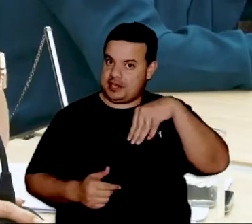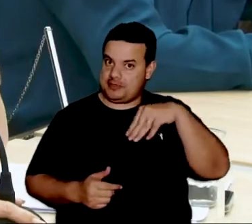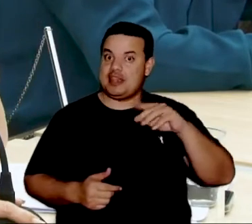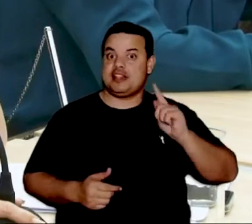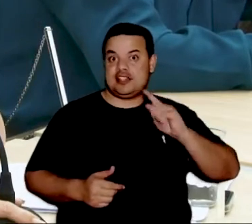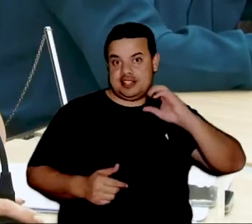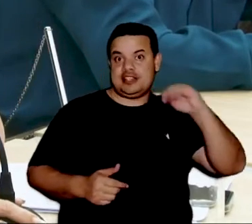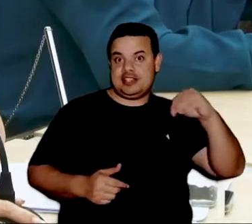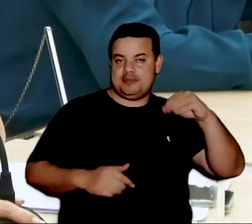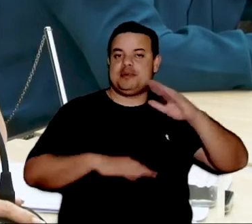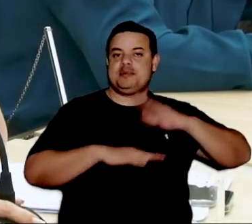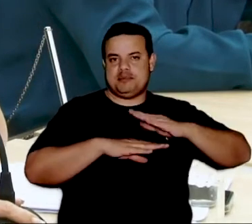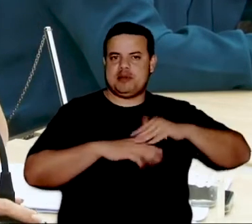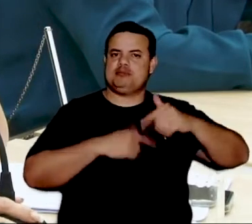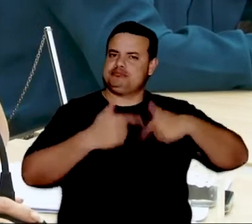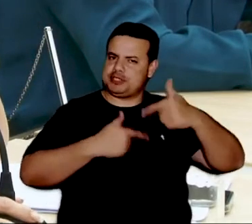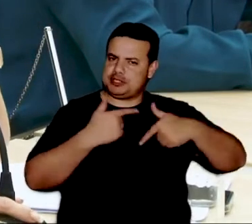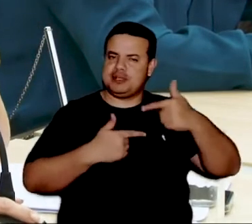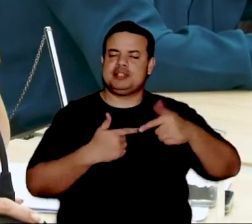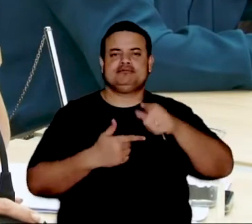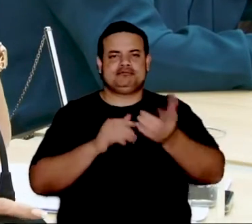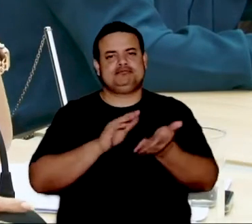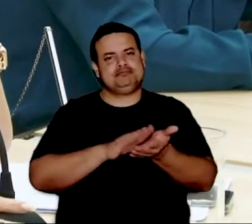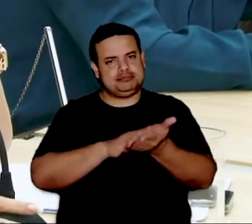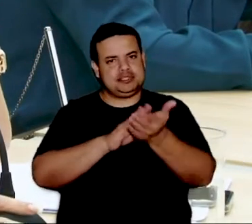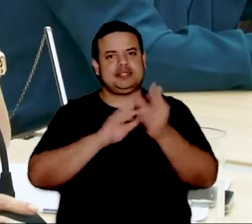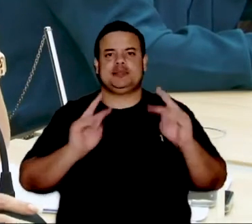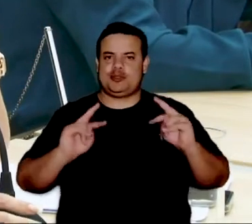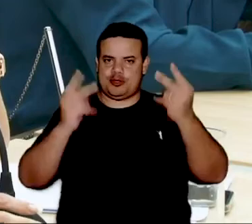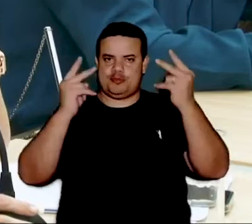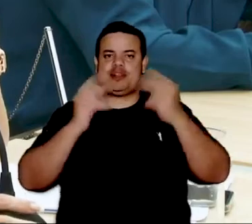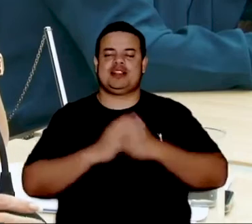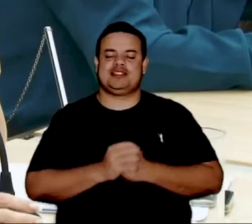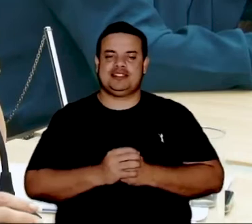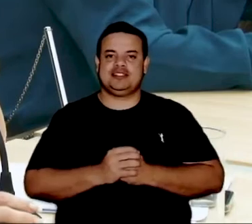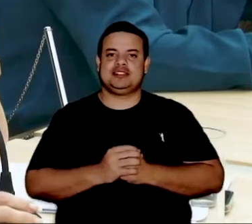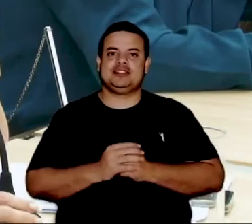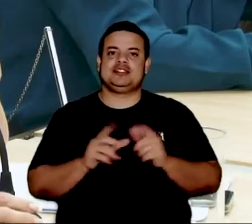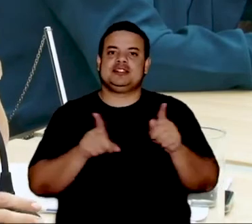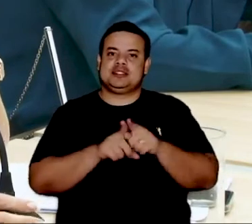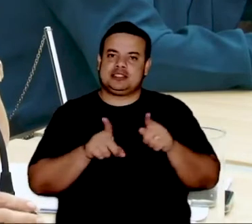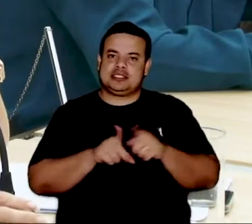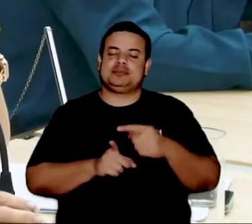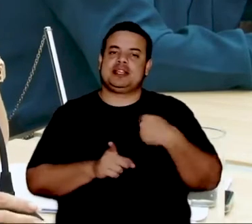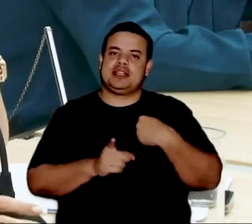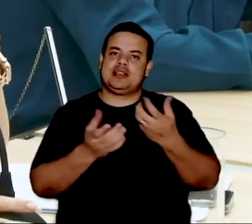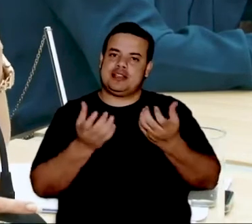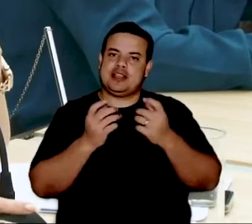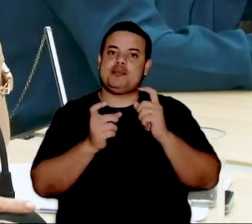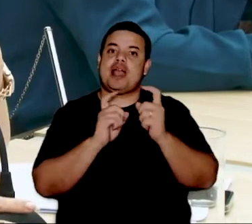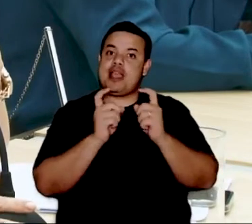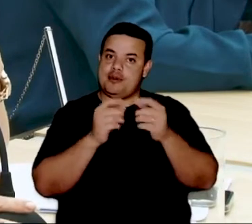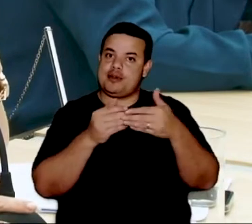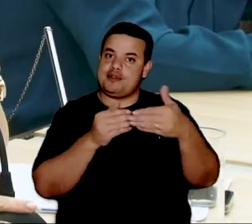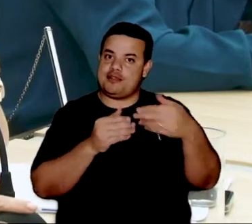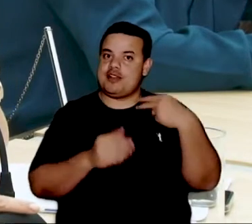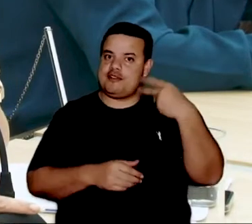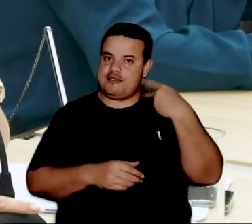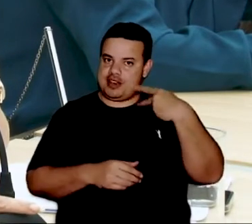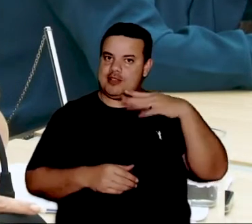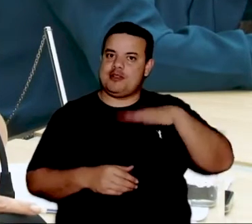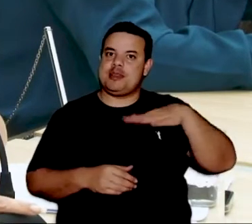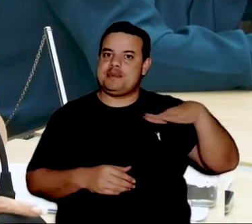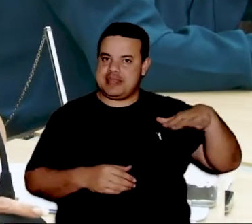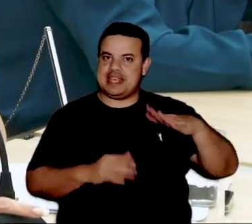estão de parabéns dobrado. Também quero... Nós estamos em uma reunião daqui a pouquinho com os vereadores Mirim, que já estão